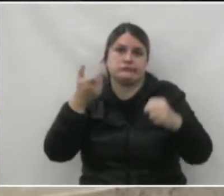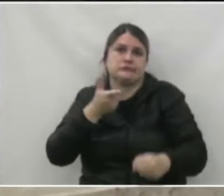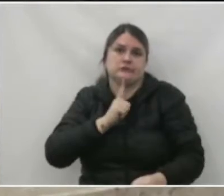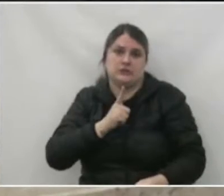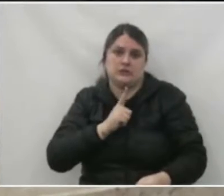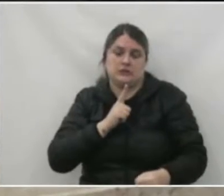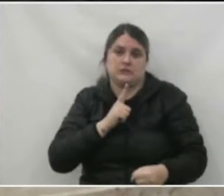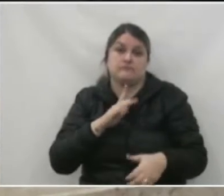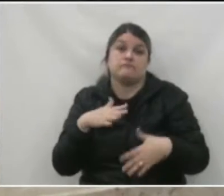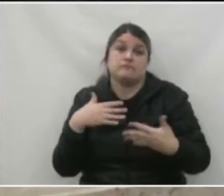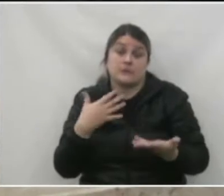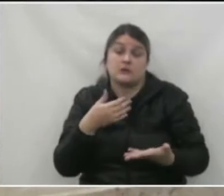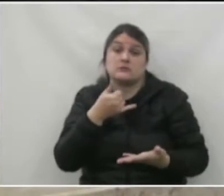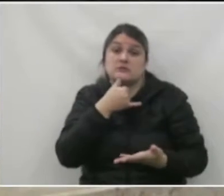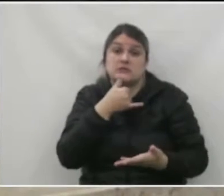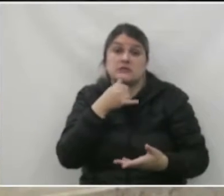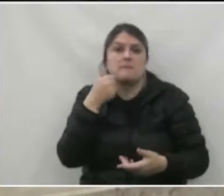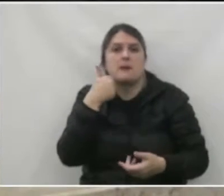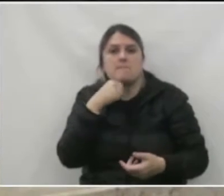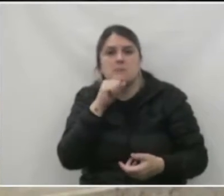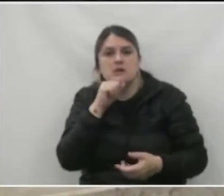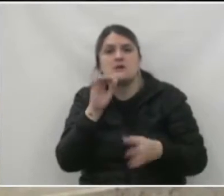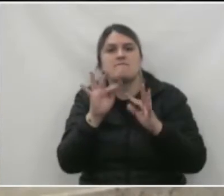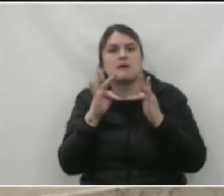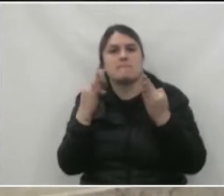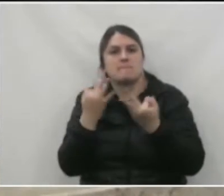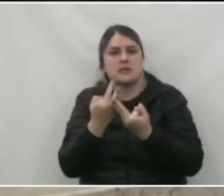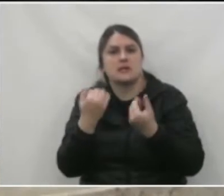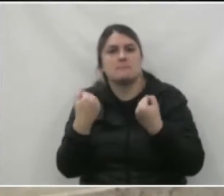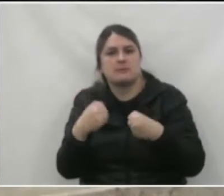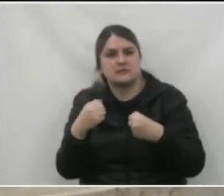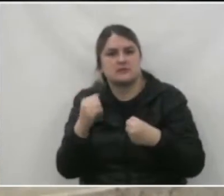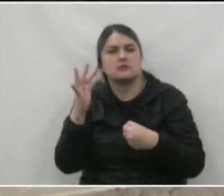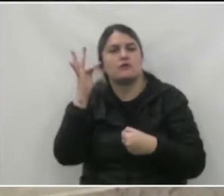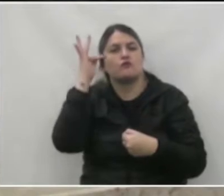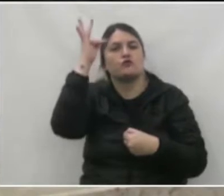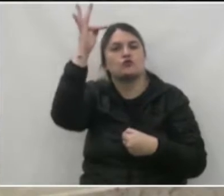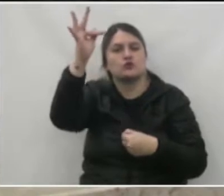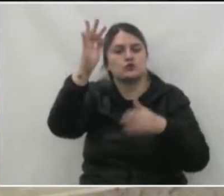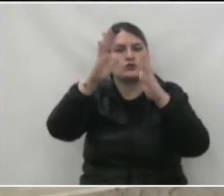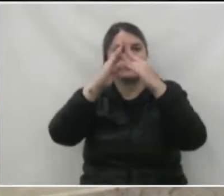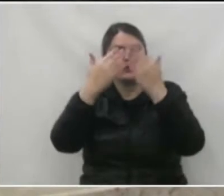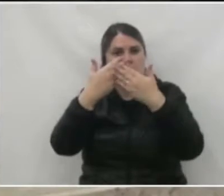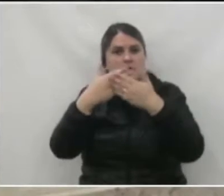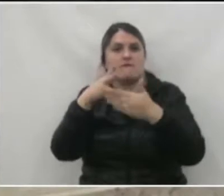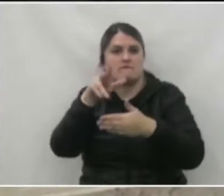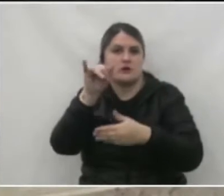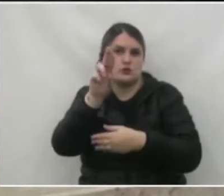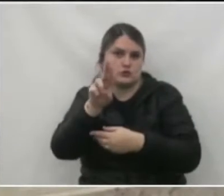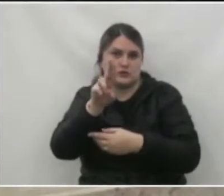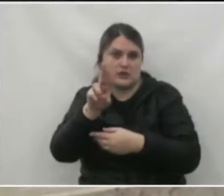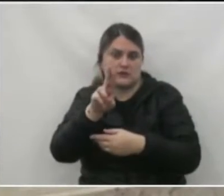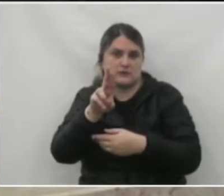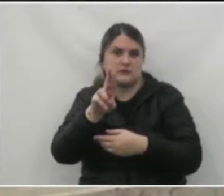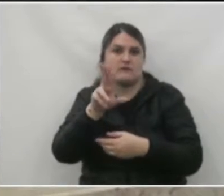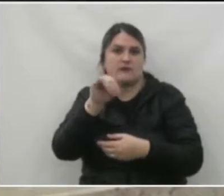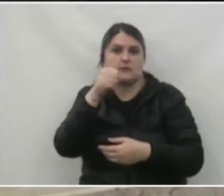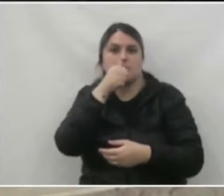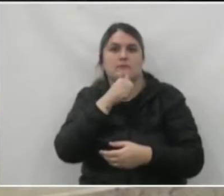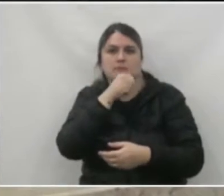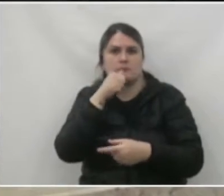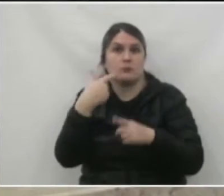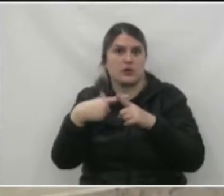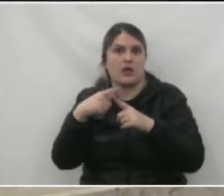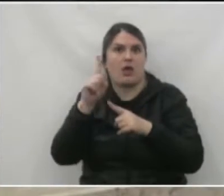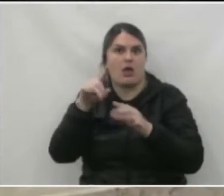e infelizmente essas mães e essas famílias que vão precisar dessa creche vão ter que ocupar, vão ter que se sacrificar na